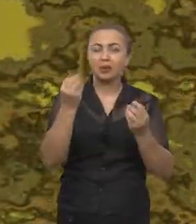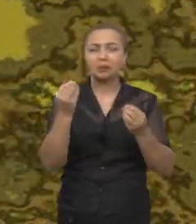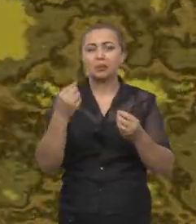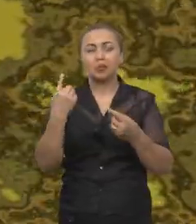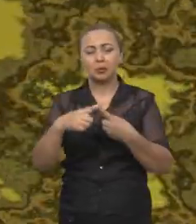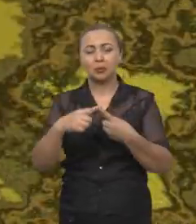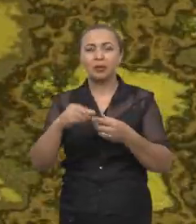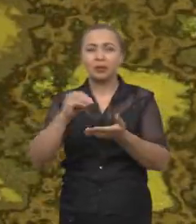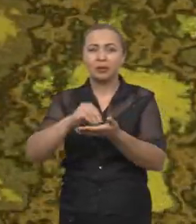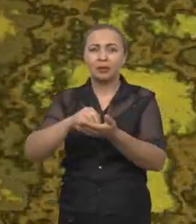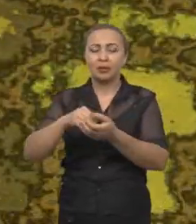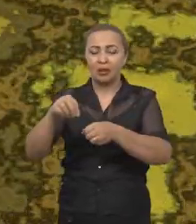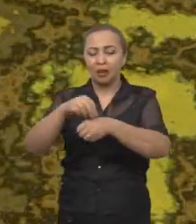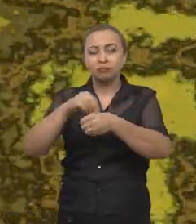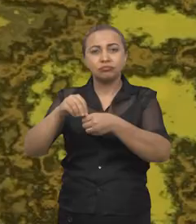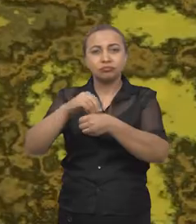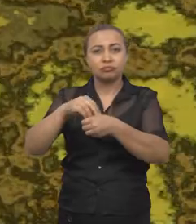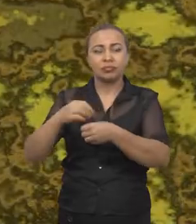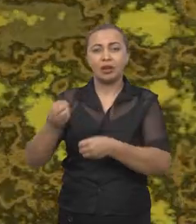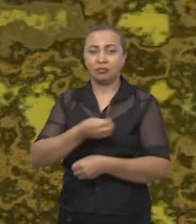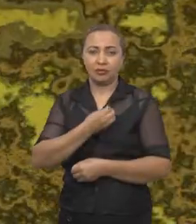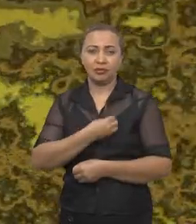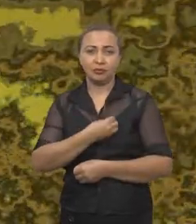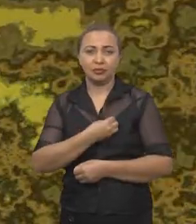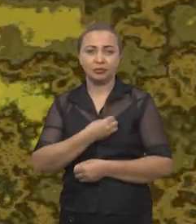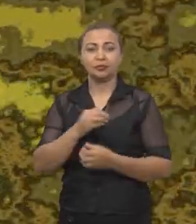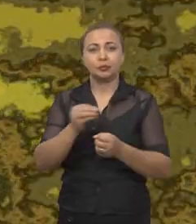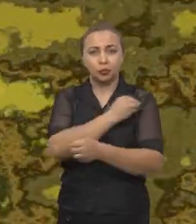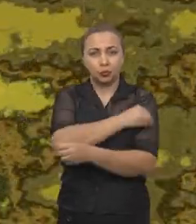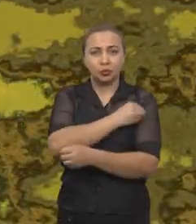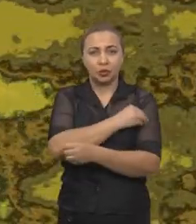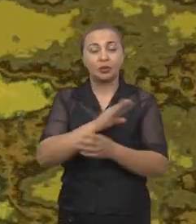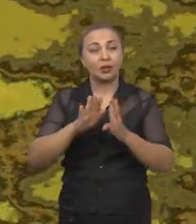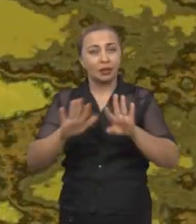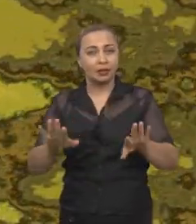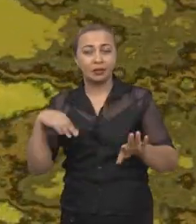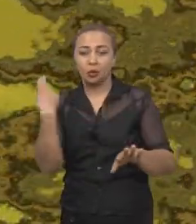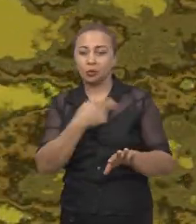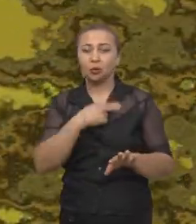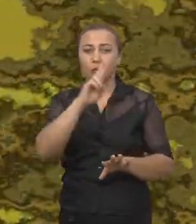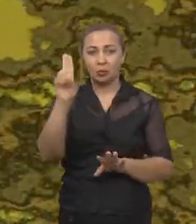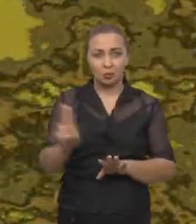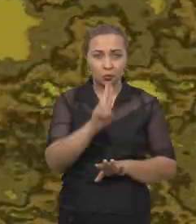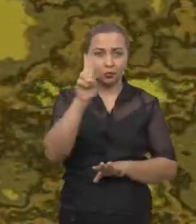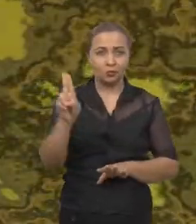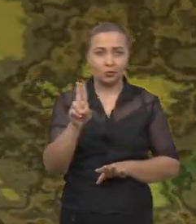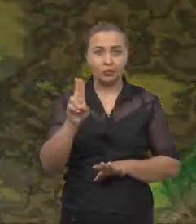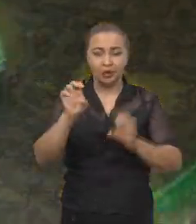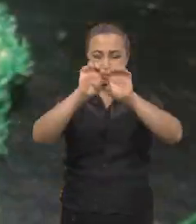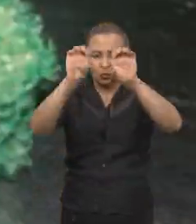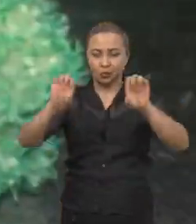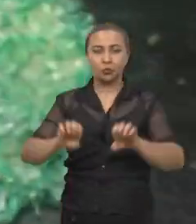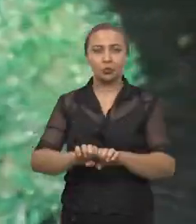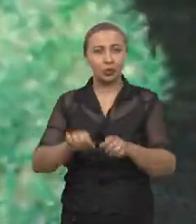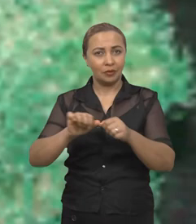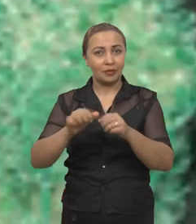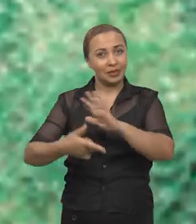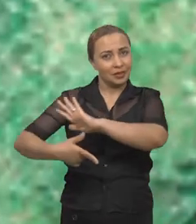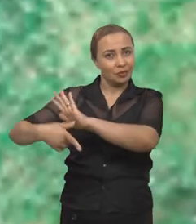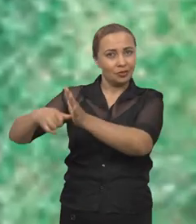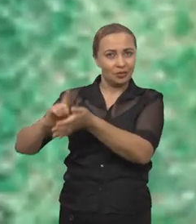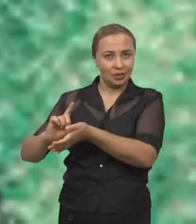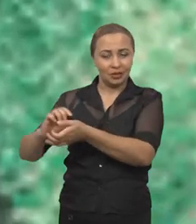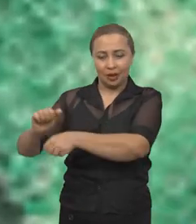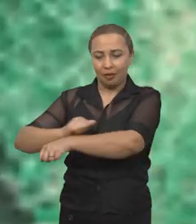da presença dos ácidos gráticos contidos nesses olhos, com o álcool. Então, nós utilizaremos a estrutura feita